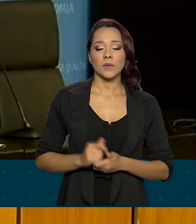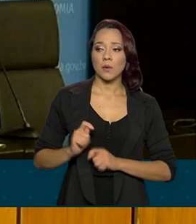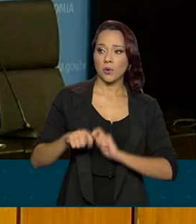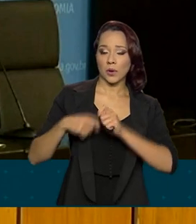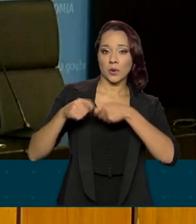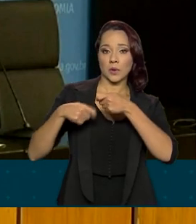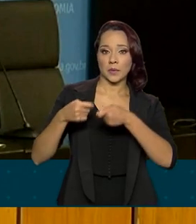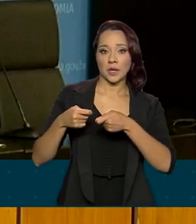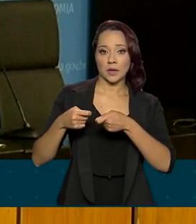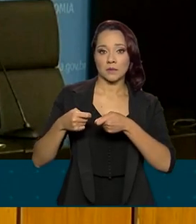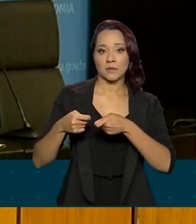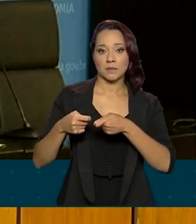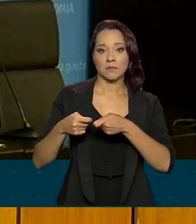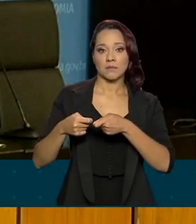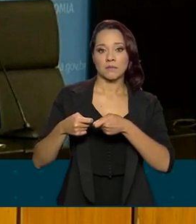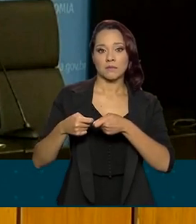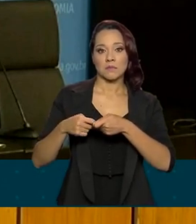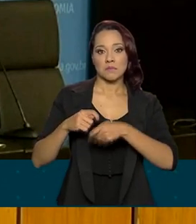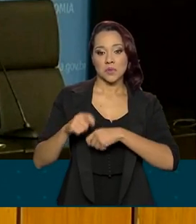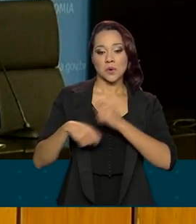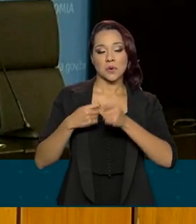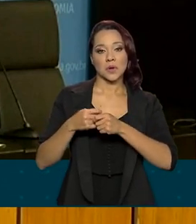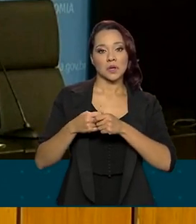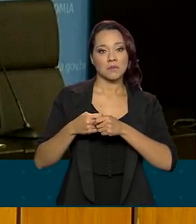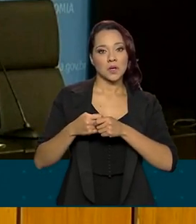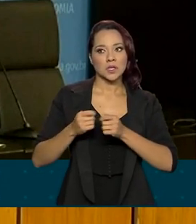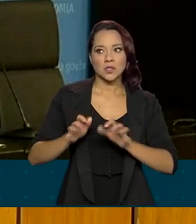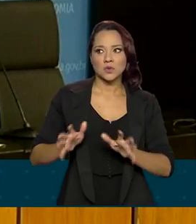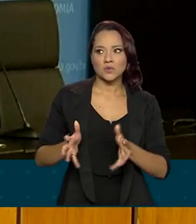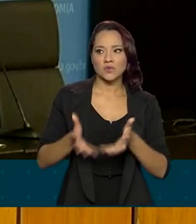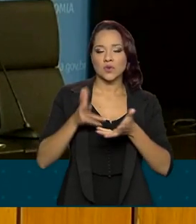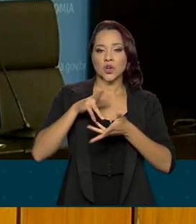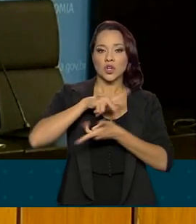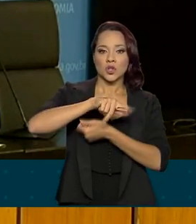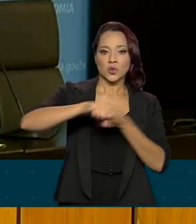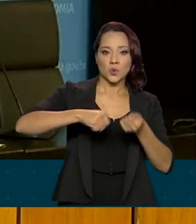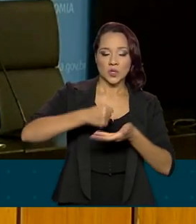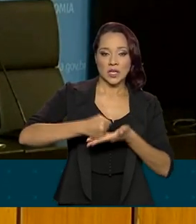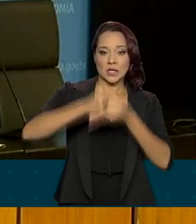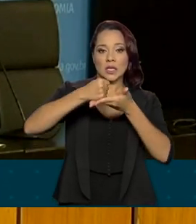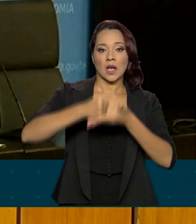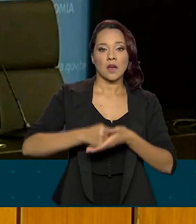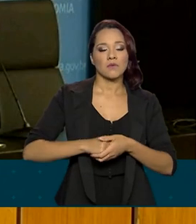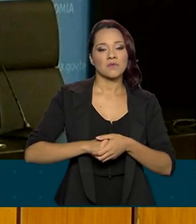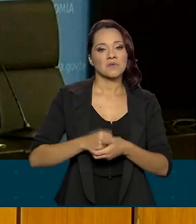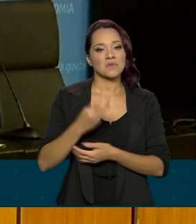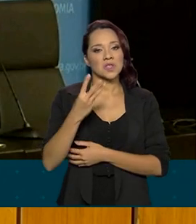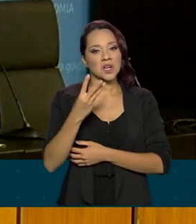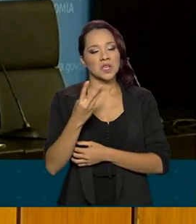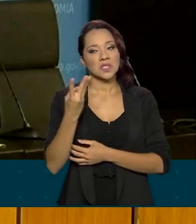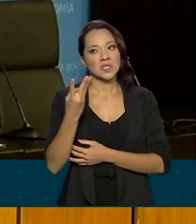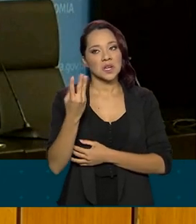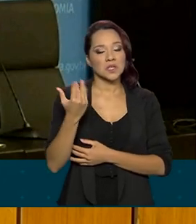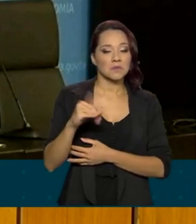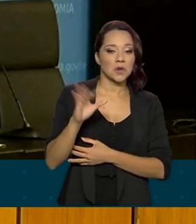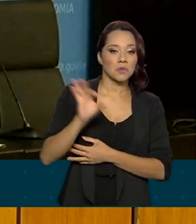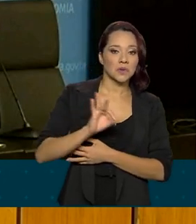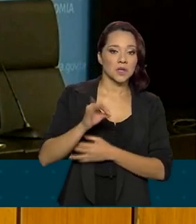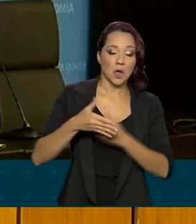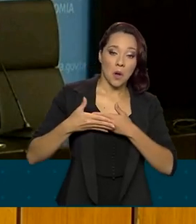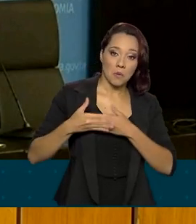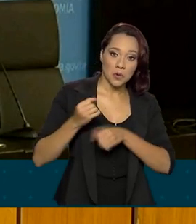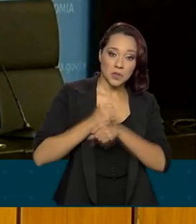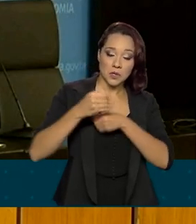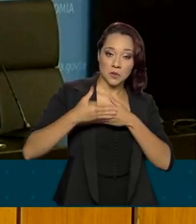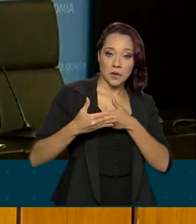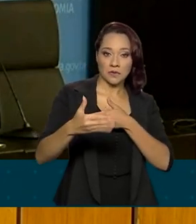economia de ritmo de crescimento sustentável, 3%, 3,5% para os próximos